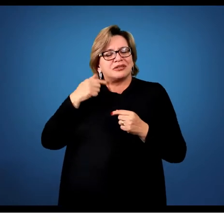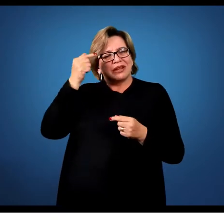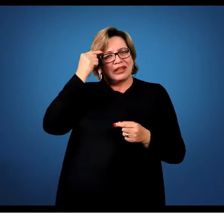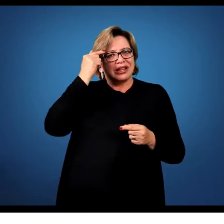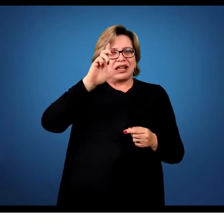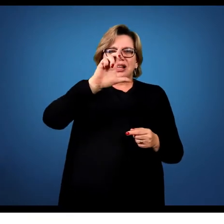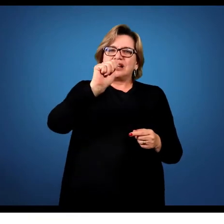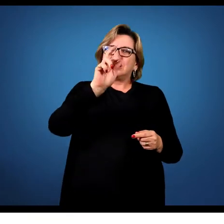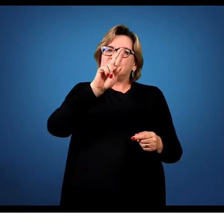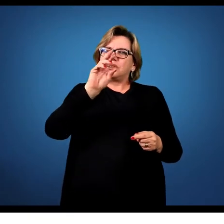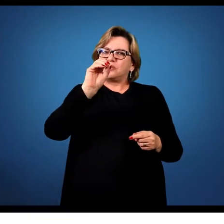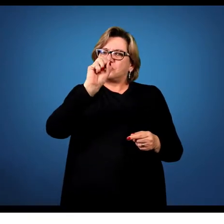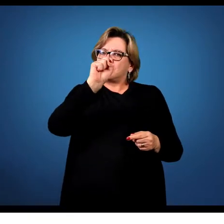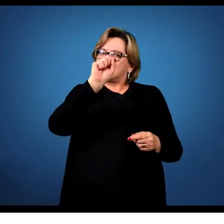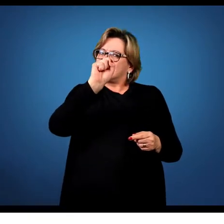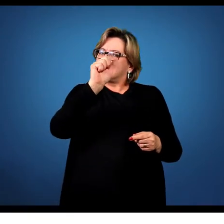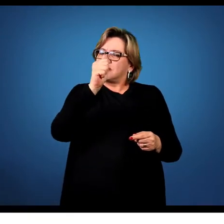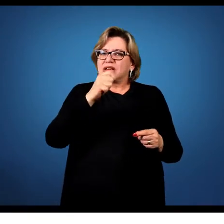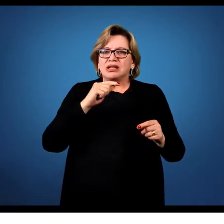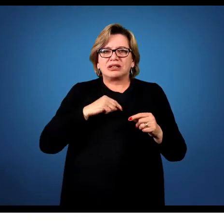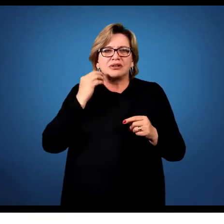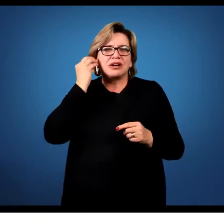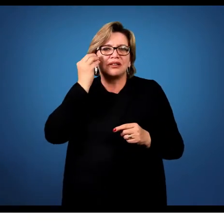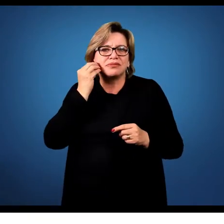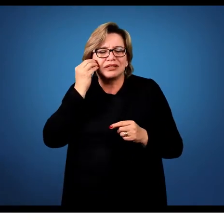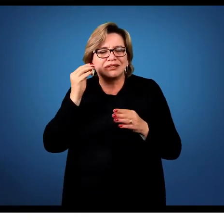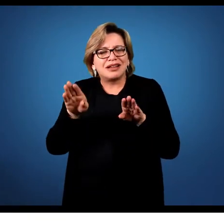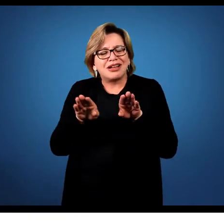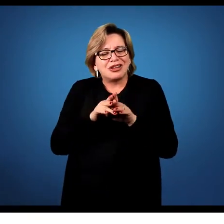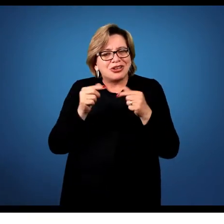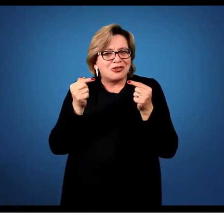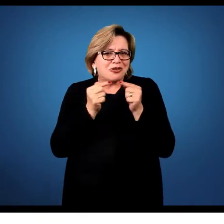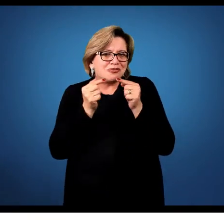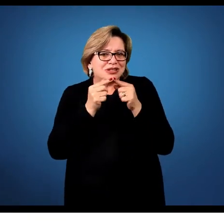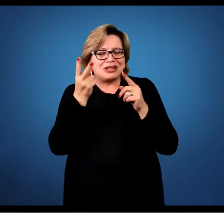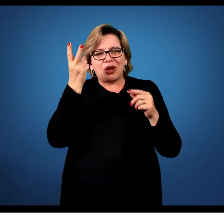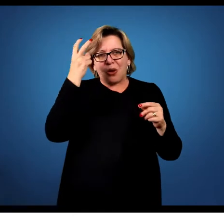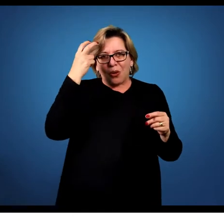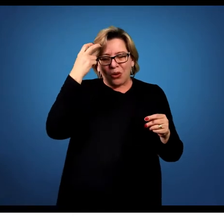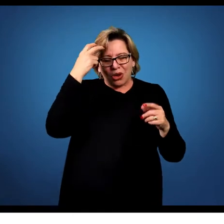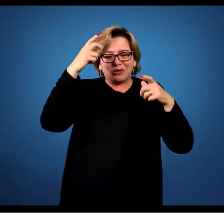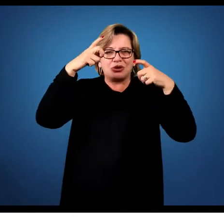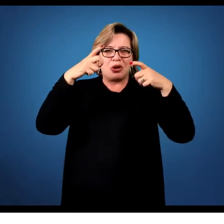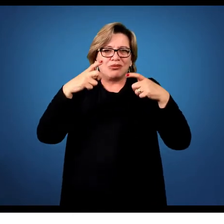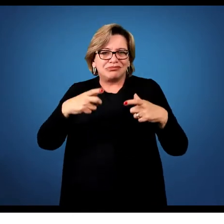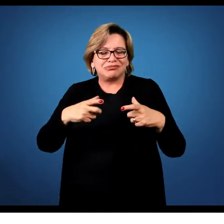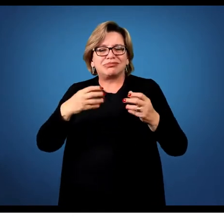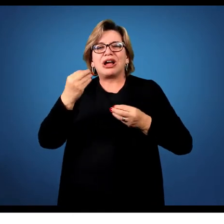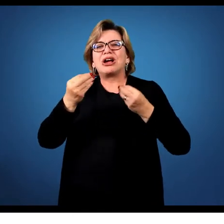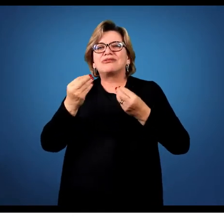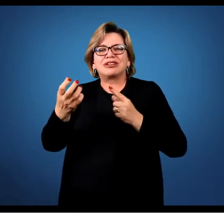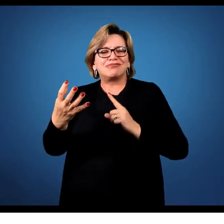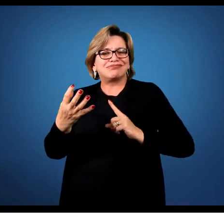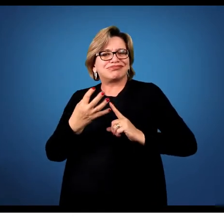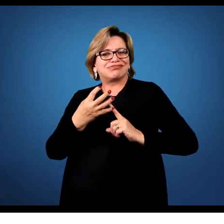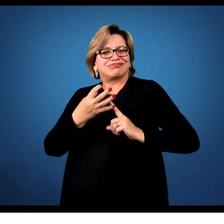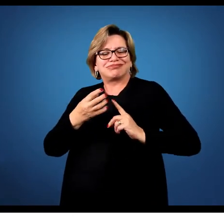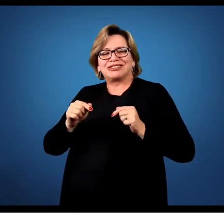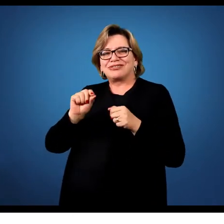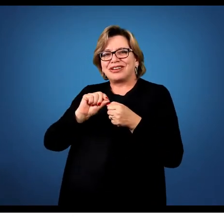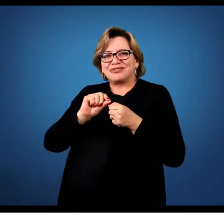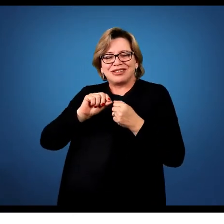experiência, que traz muito também a culturalidade. O que o ambiente traz para nós, que nós vamos transformar realmente em